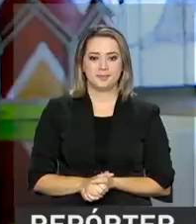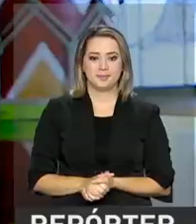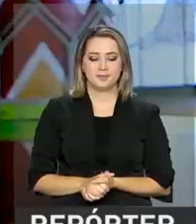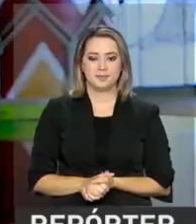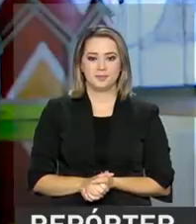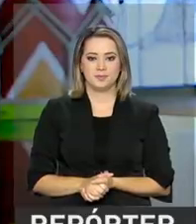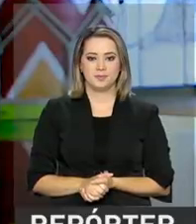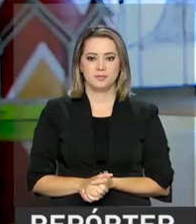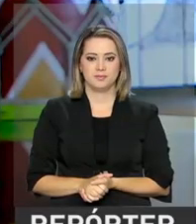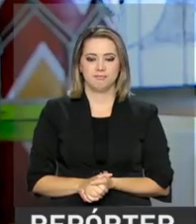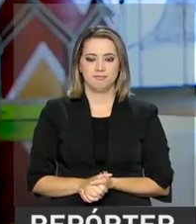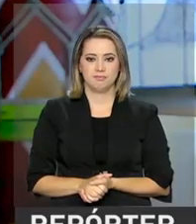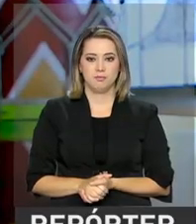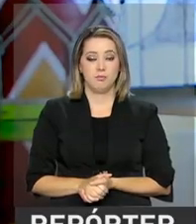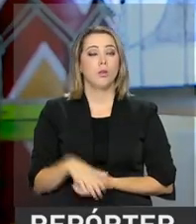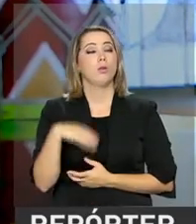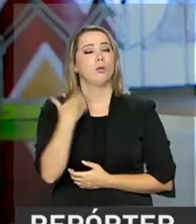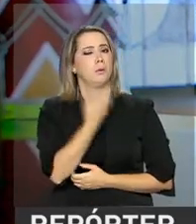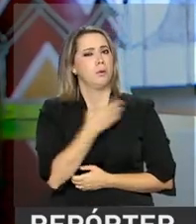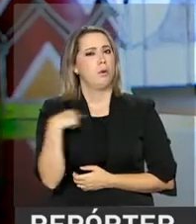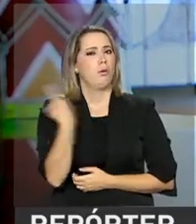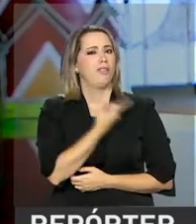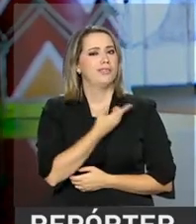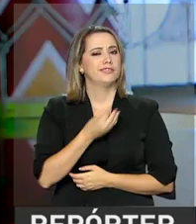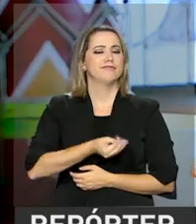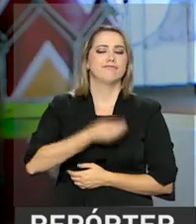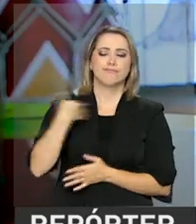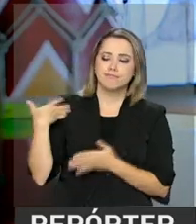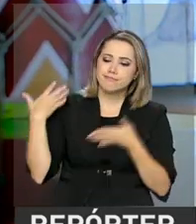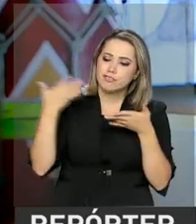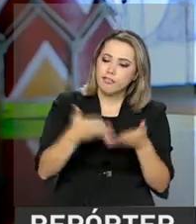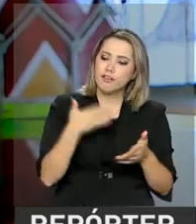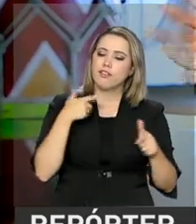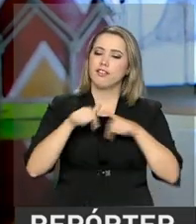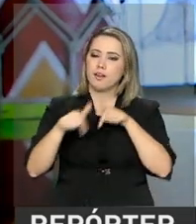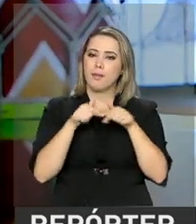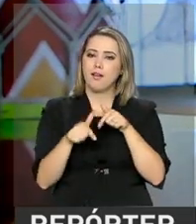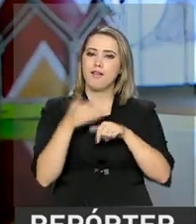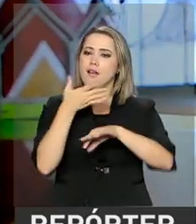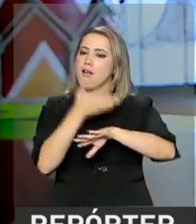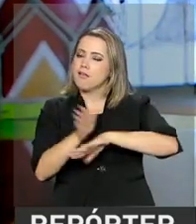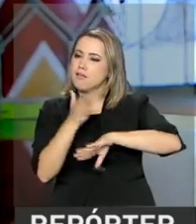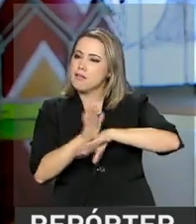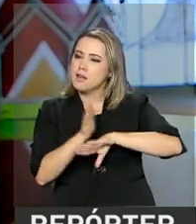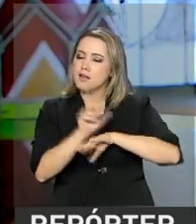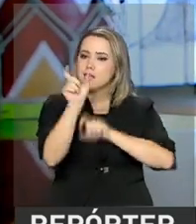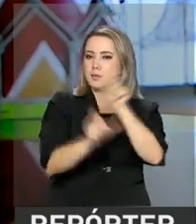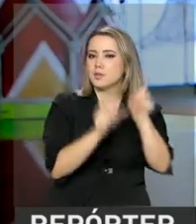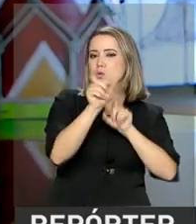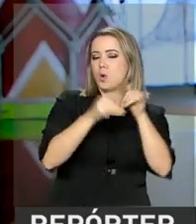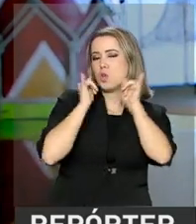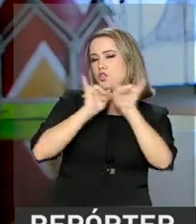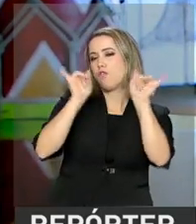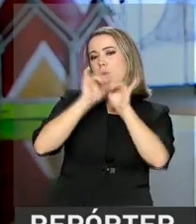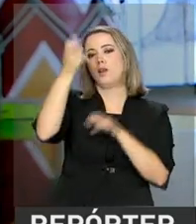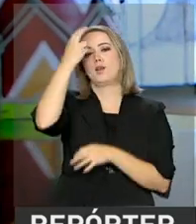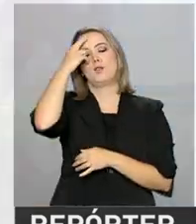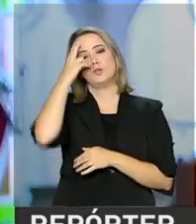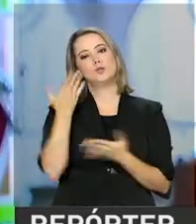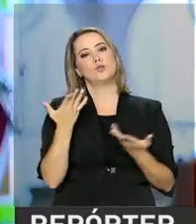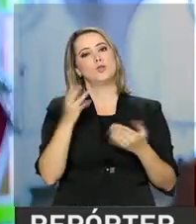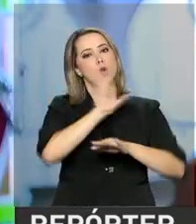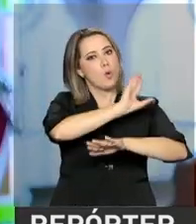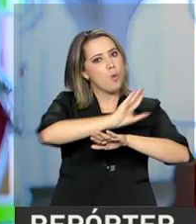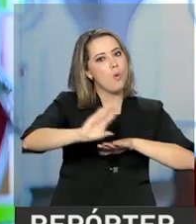A gente vem aqui ao longo desses anos em Arco Verde, trabalhando, formando pessoas, divulgando a cultura, fazendo oficinas.